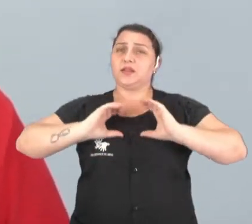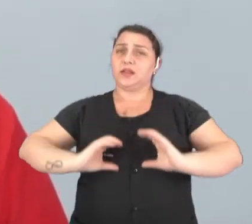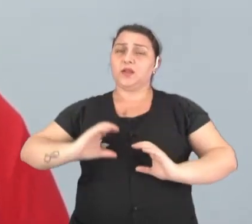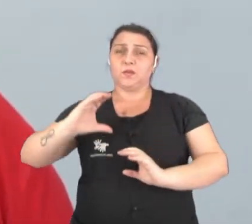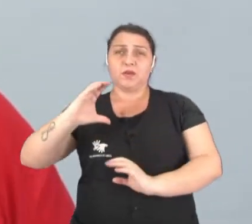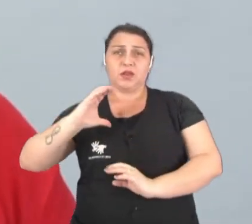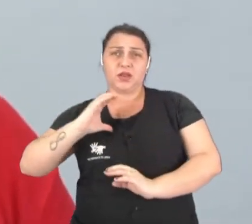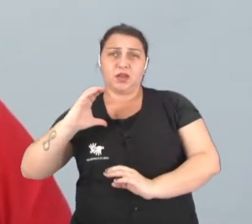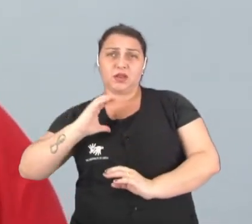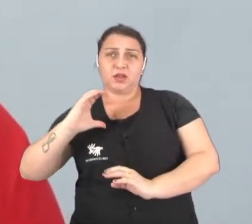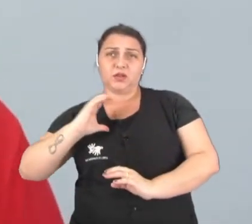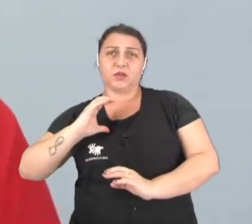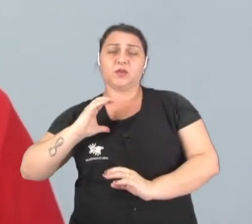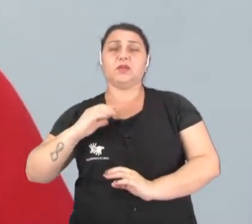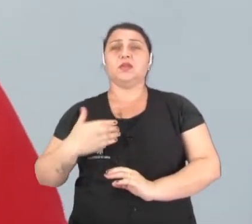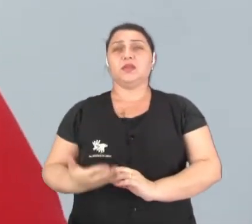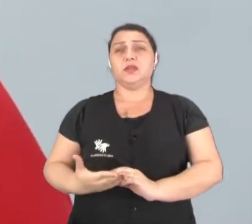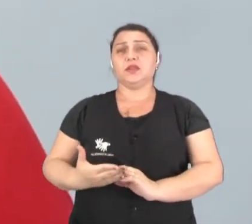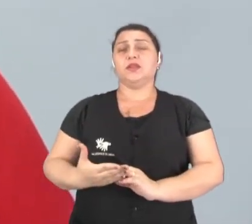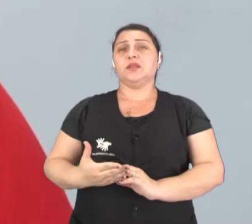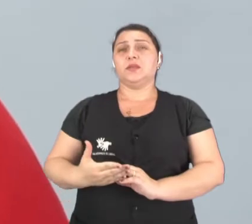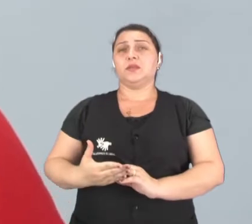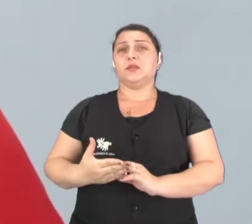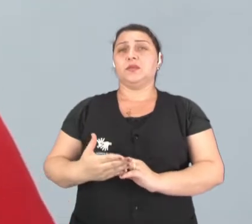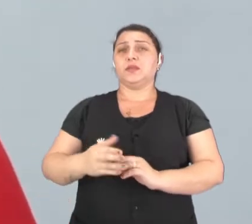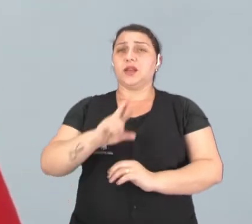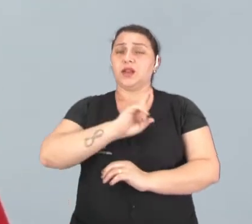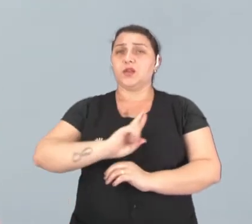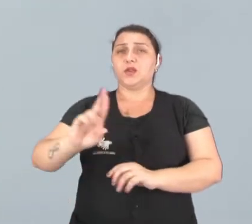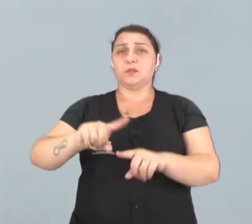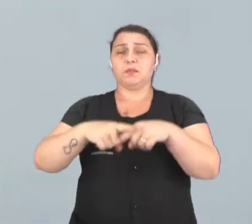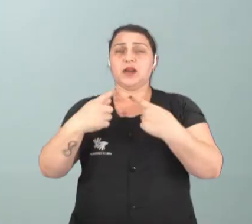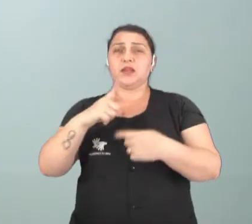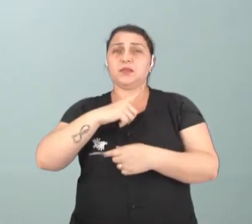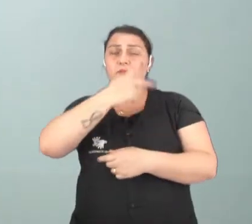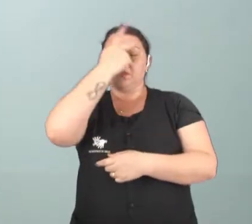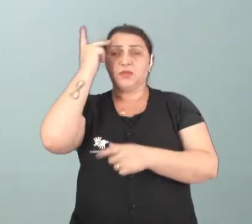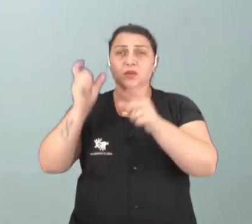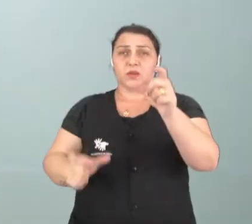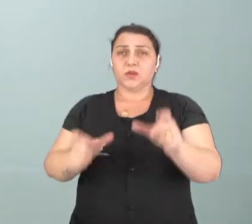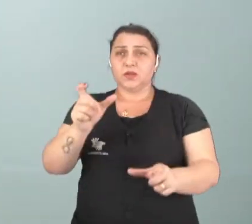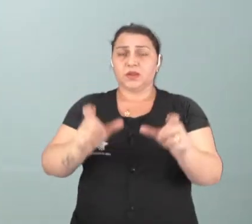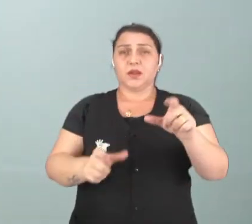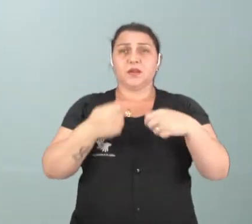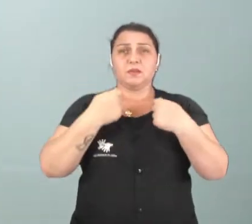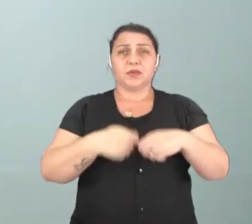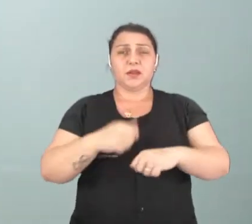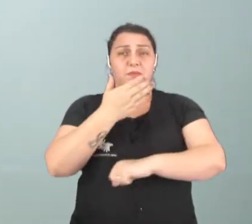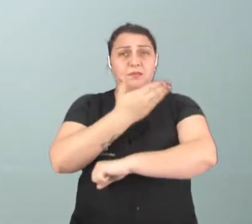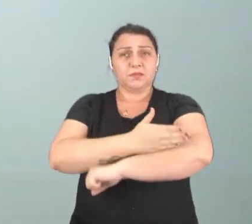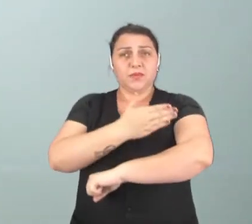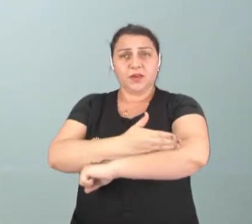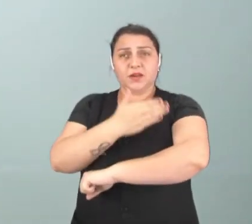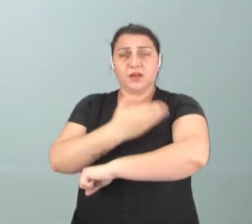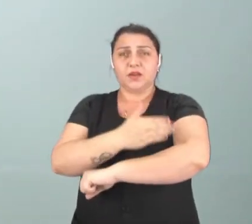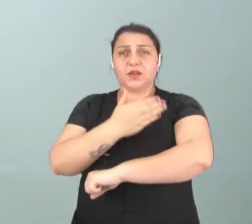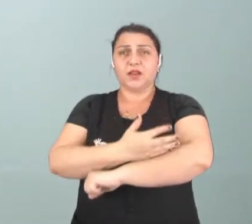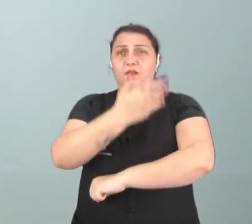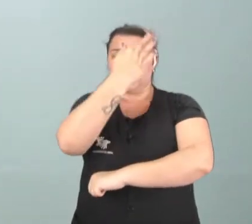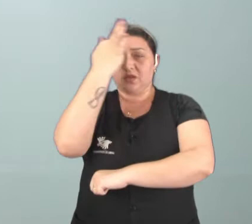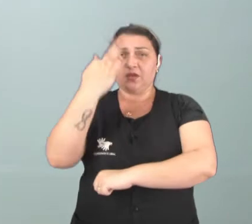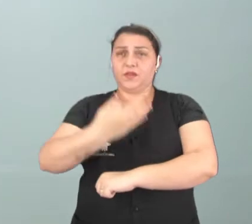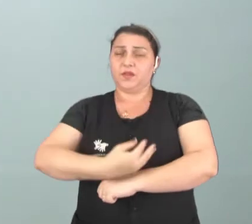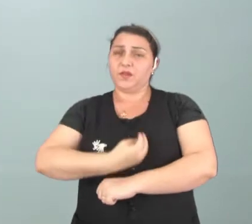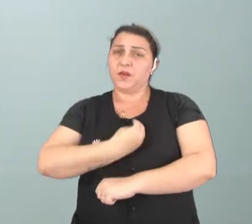ético, acima de tudo, não só por ser religioso, mas existem pessoas que exercitam prática de filosofia de